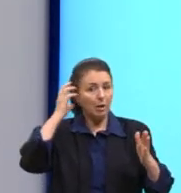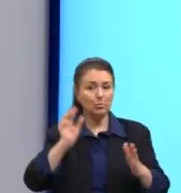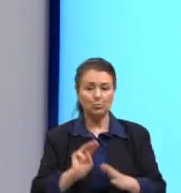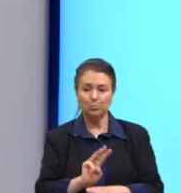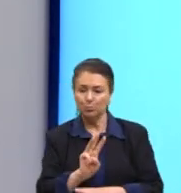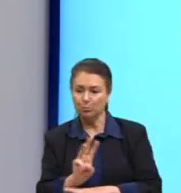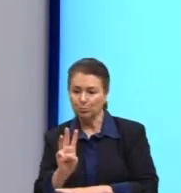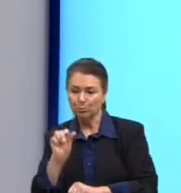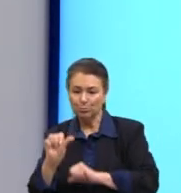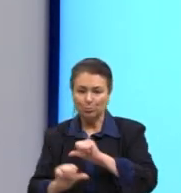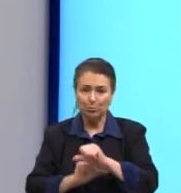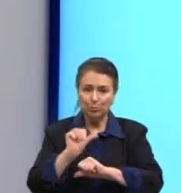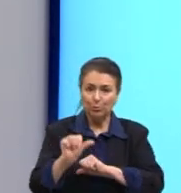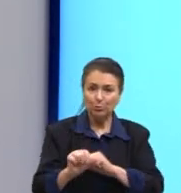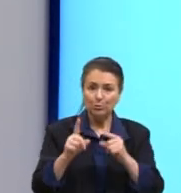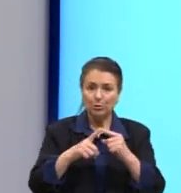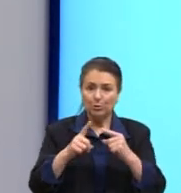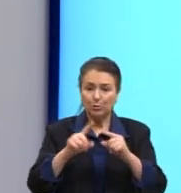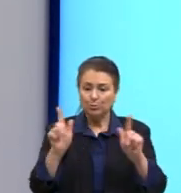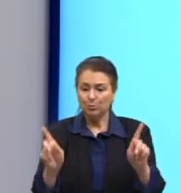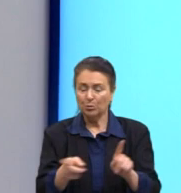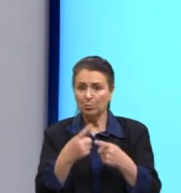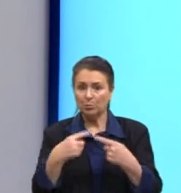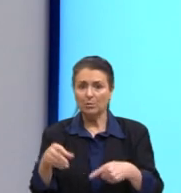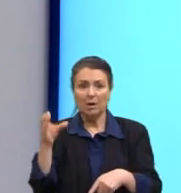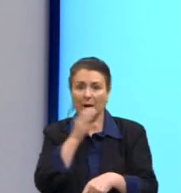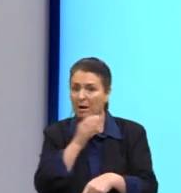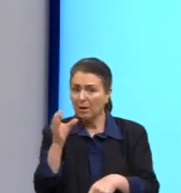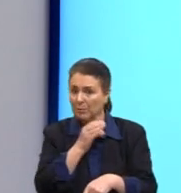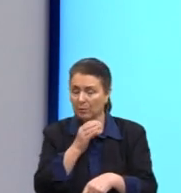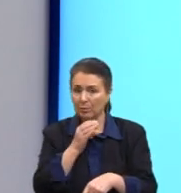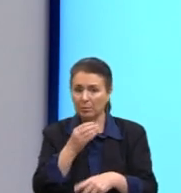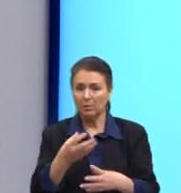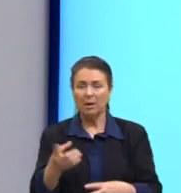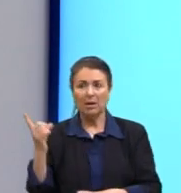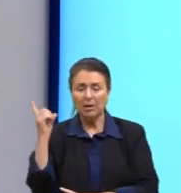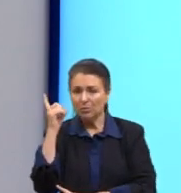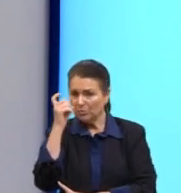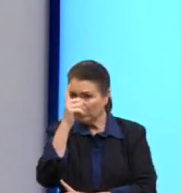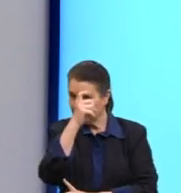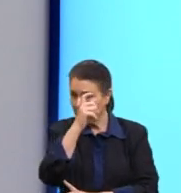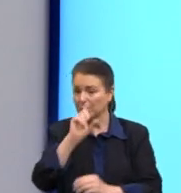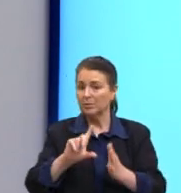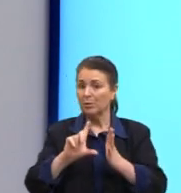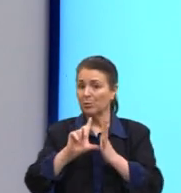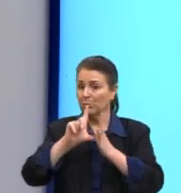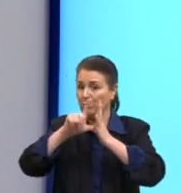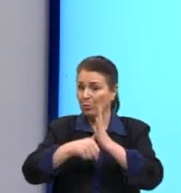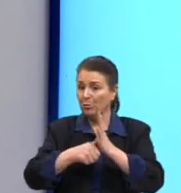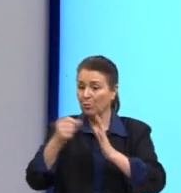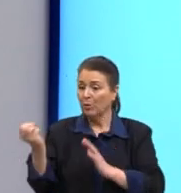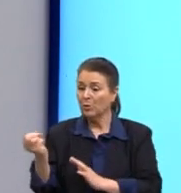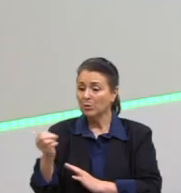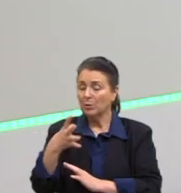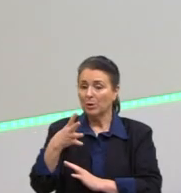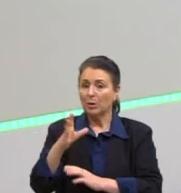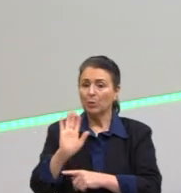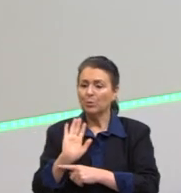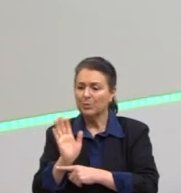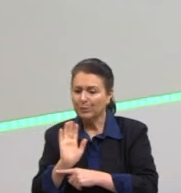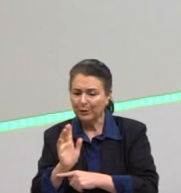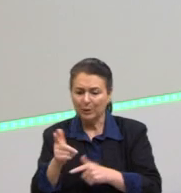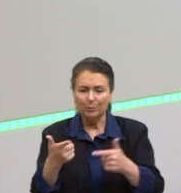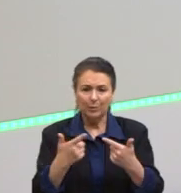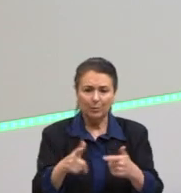muito rapidamente. Que estão tocando, etc. É muito difícil, na pós-modernidade. O cinema, a música,